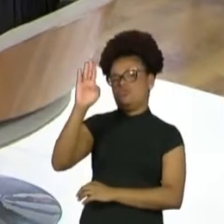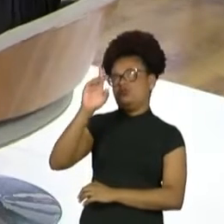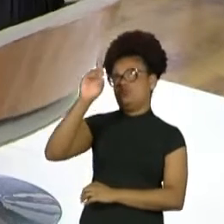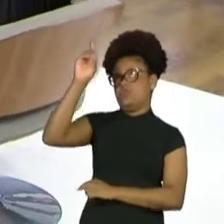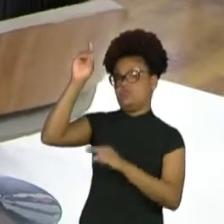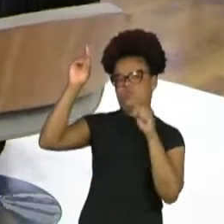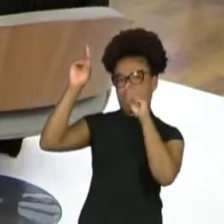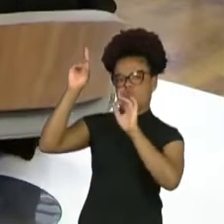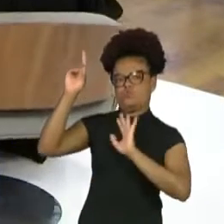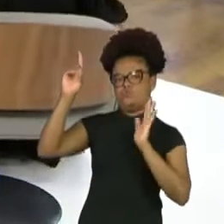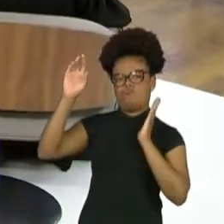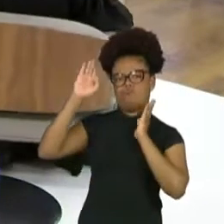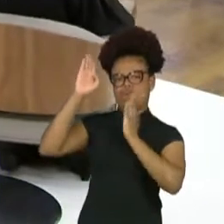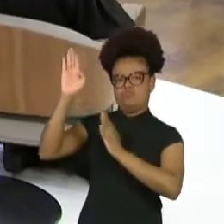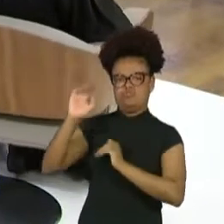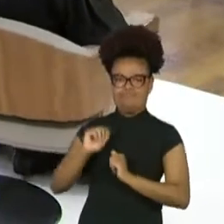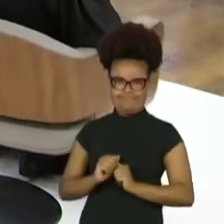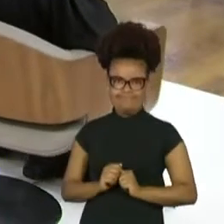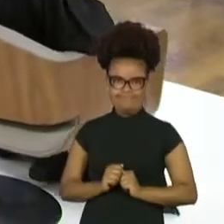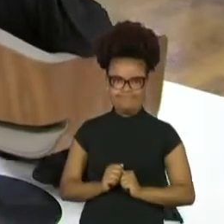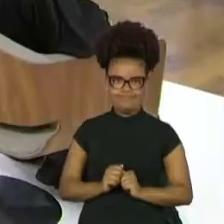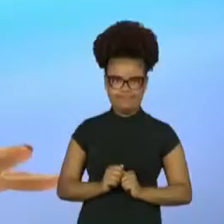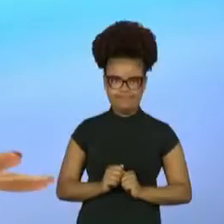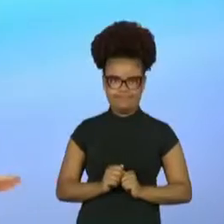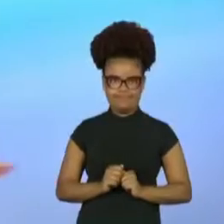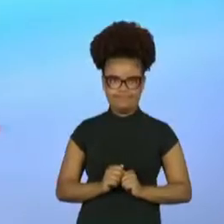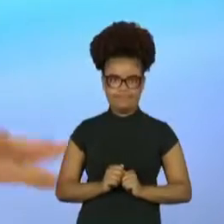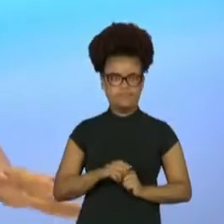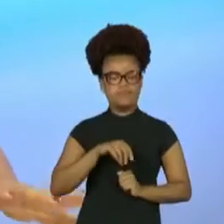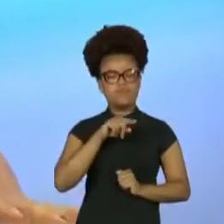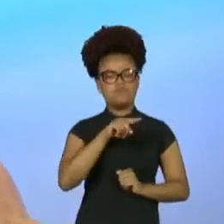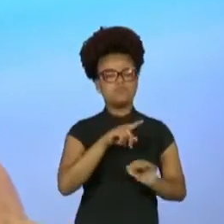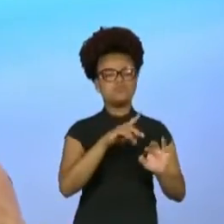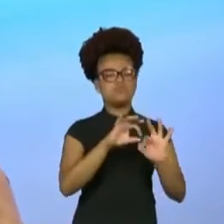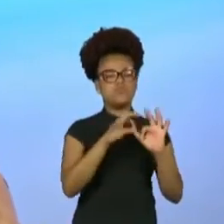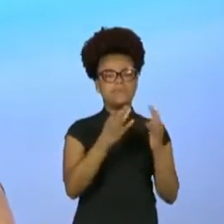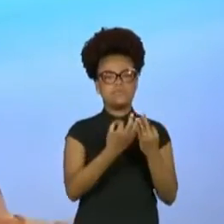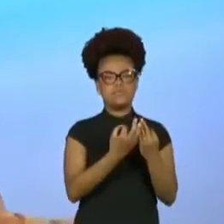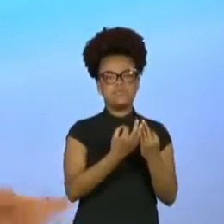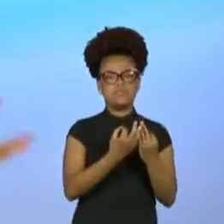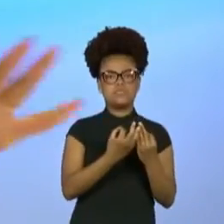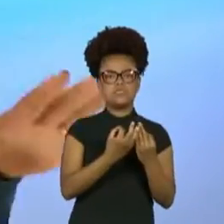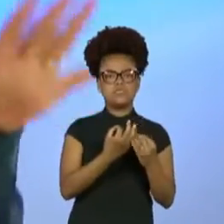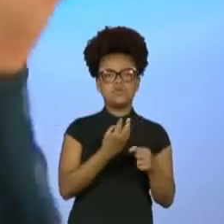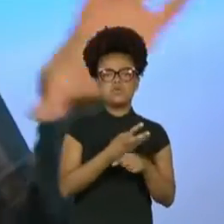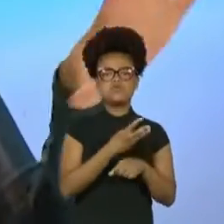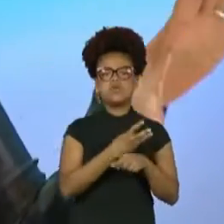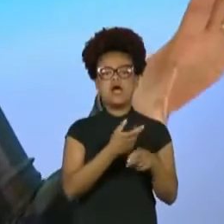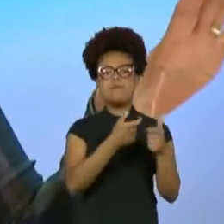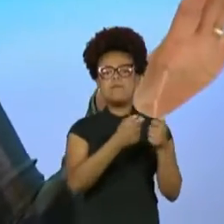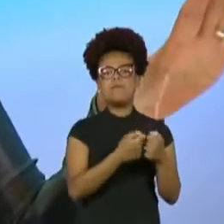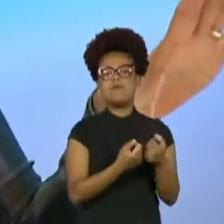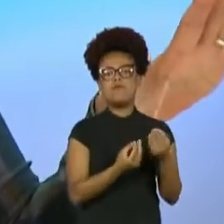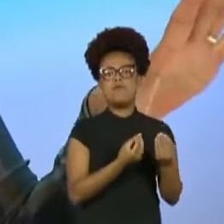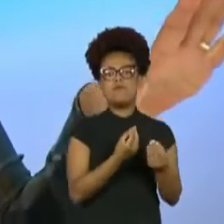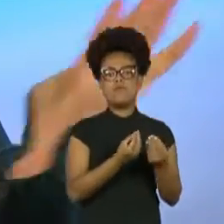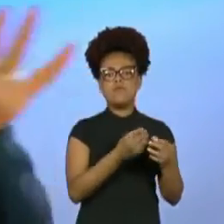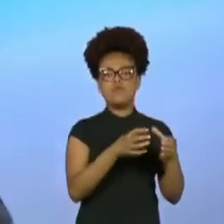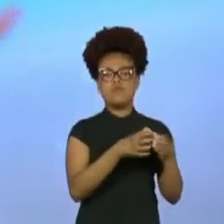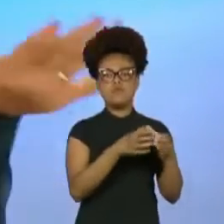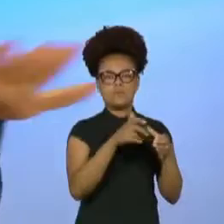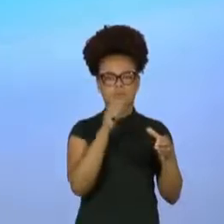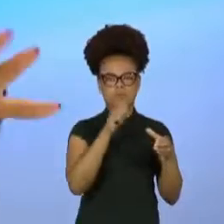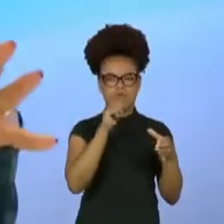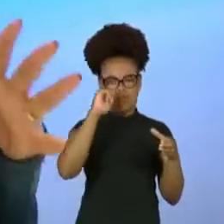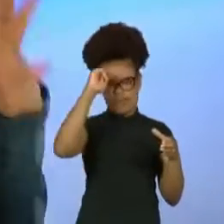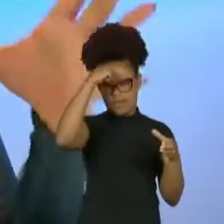Taís. Falando da sua família, meu WhatsApp tá bombando aqui das minas pretas querendo te fazer pergunta, tá?